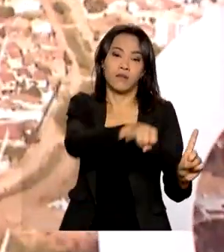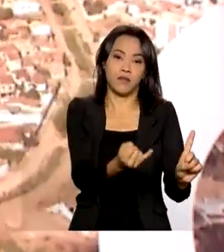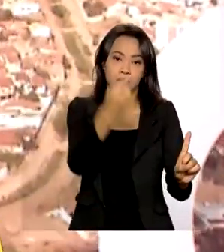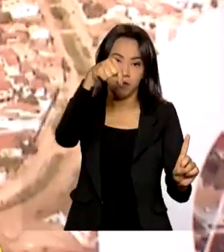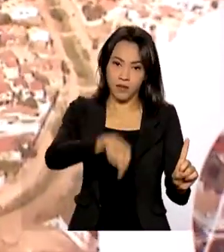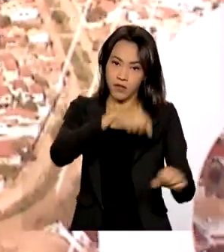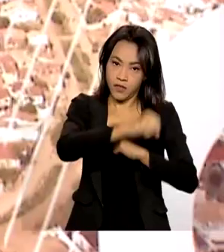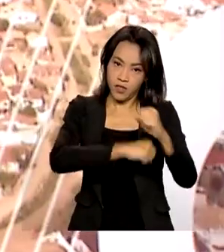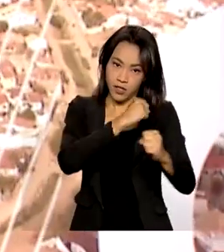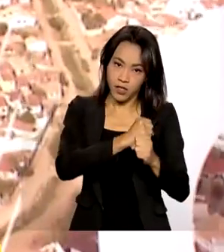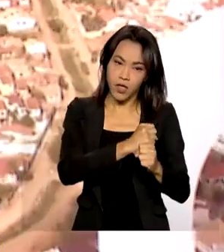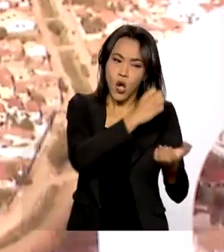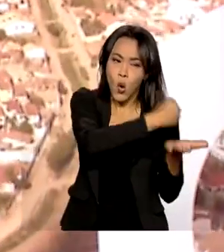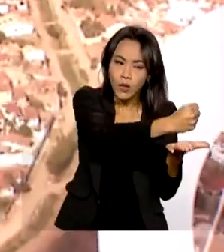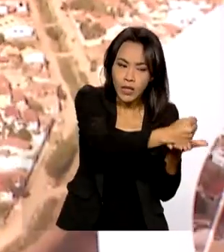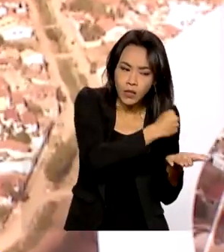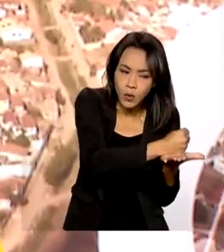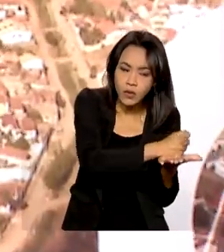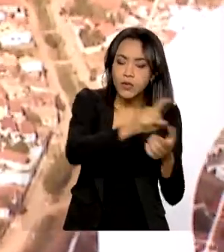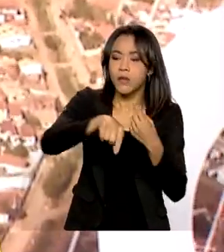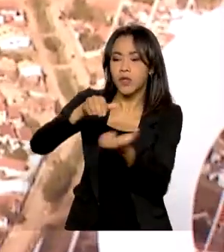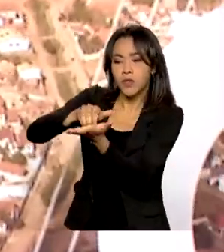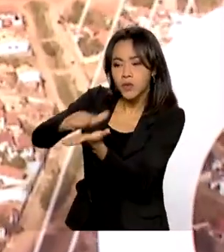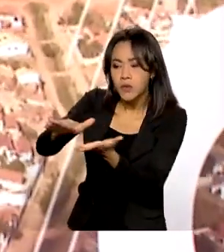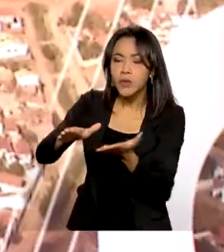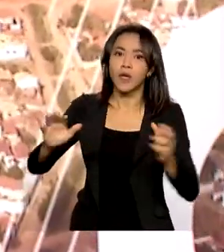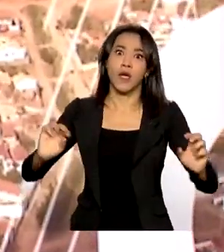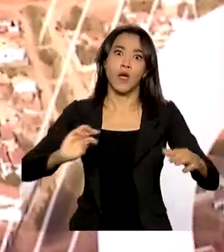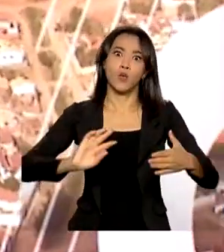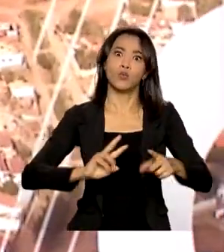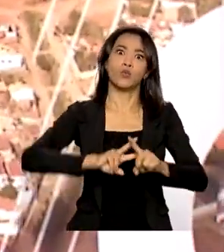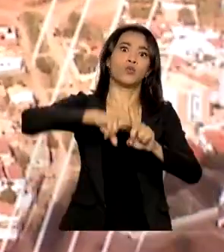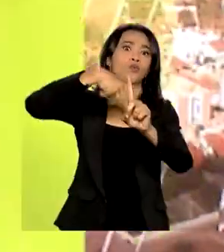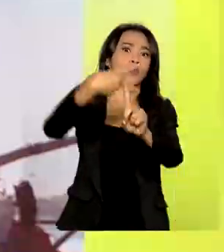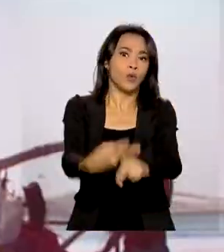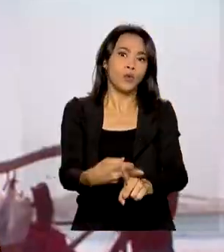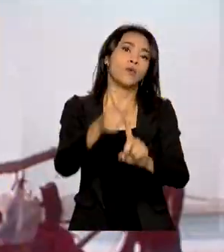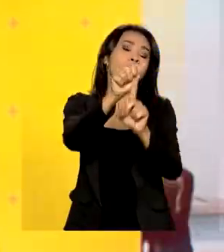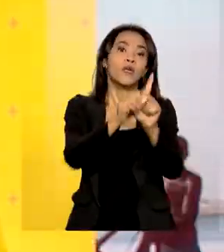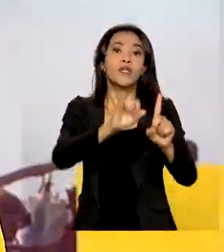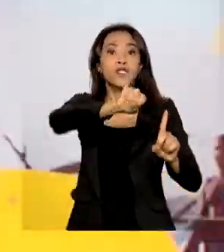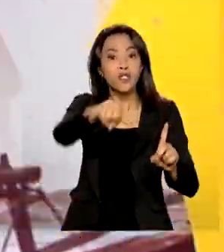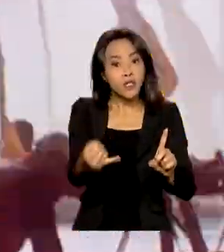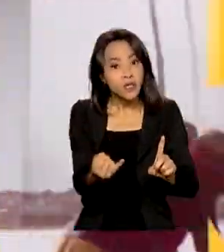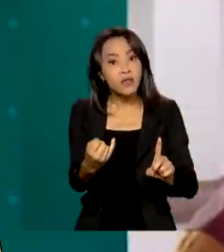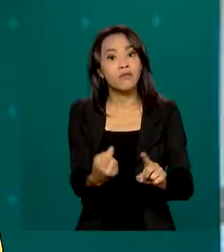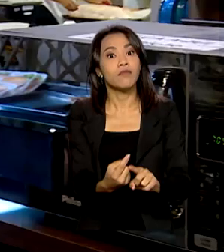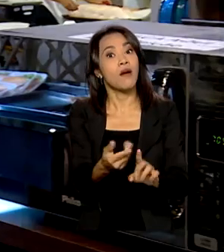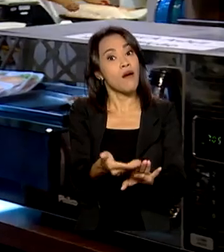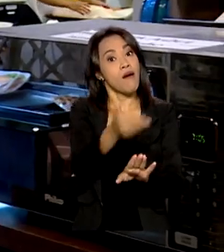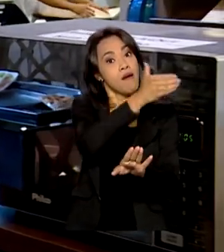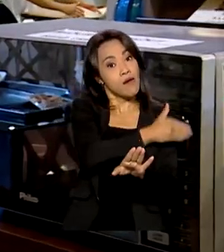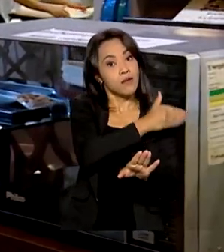O saldo entre contratações e demissões é quase o dobro de janeiro de 2020, antes da pandemia.